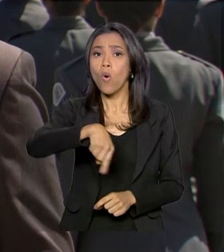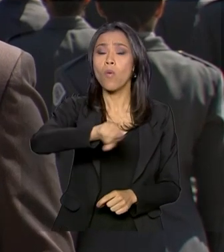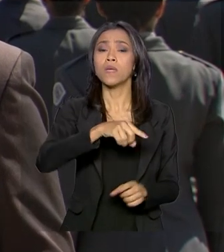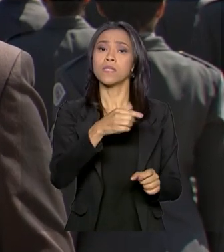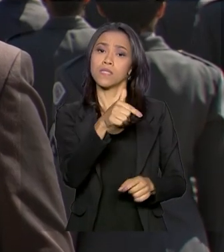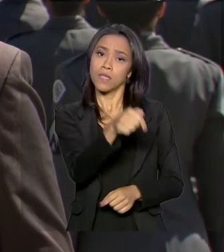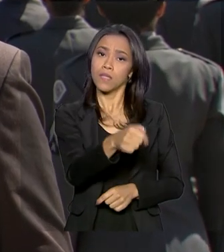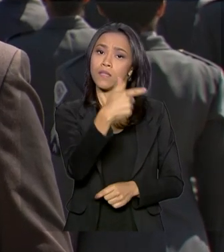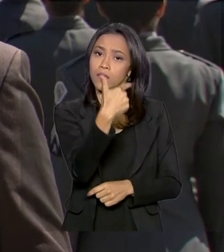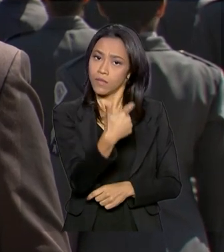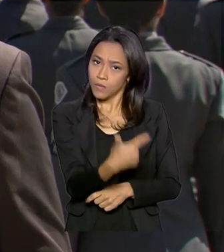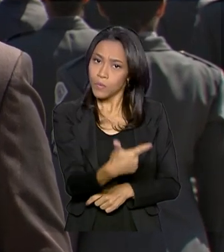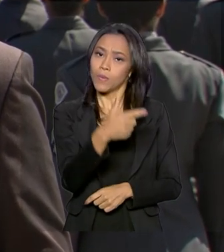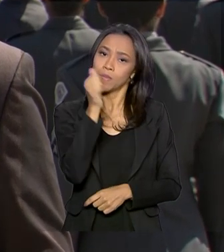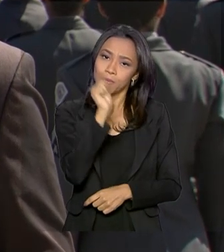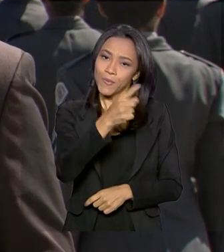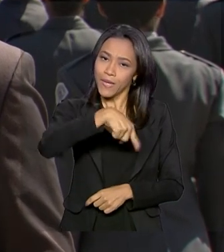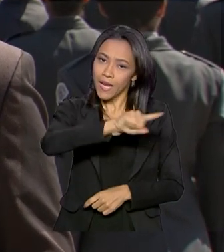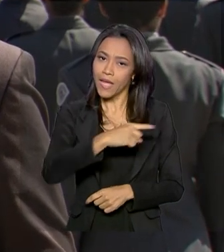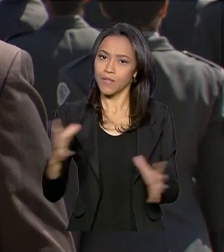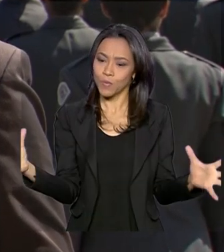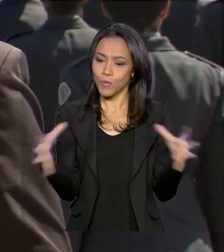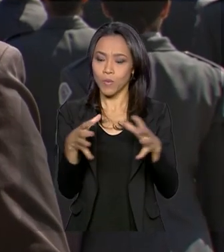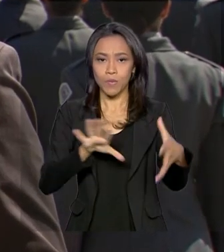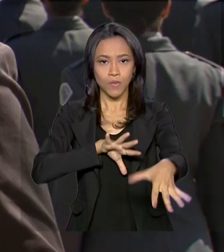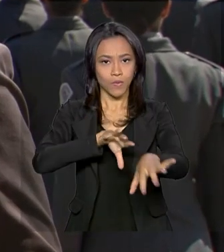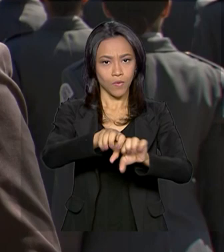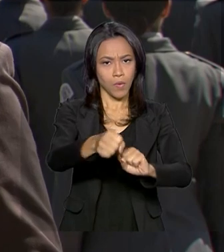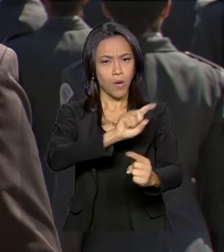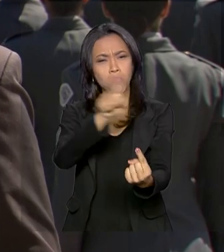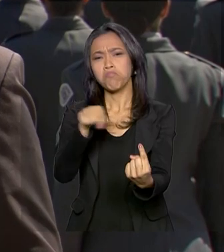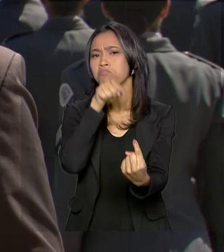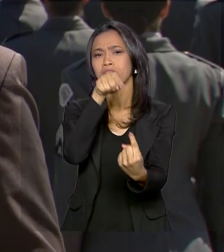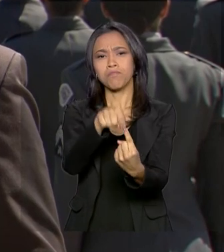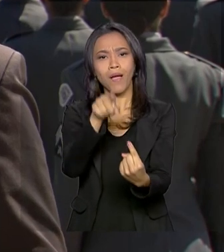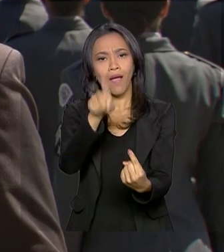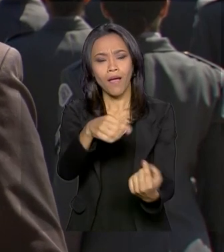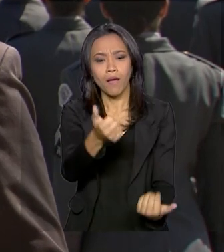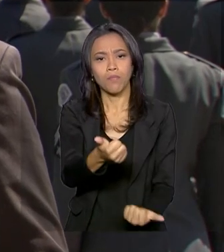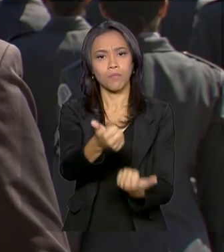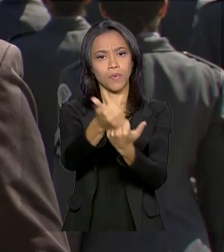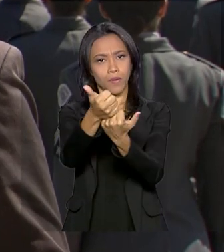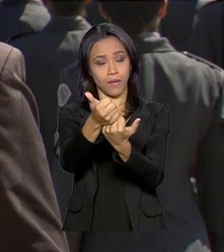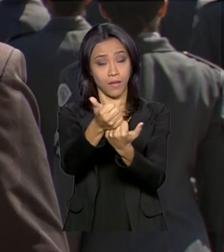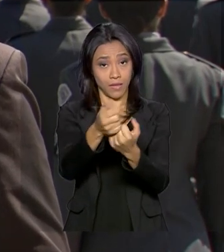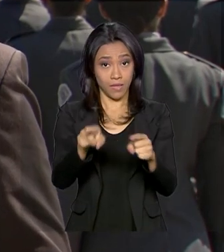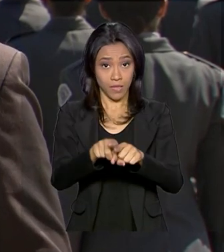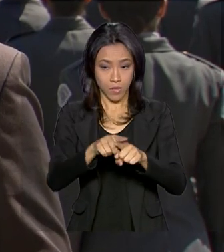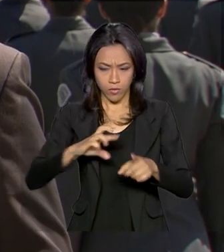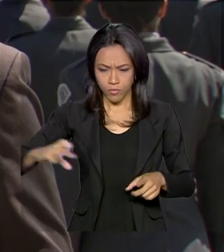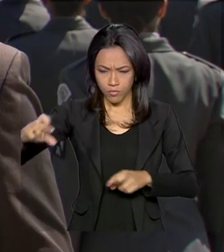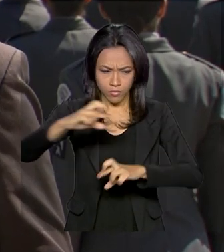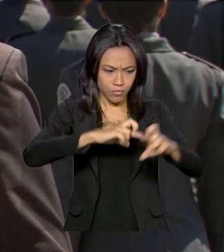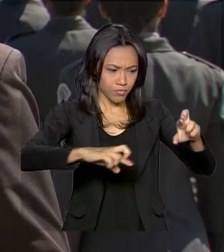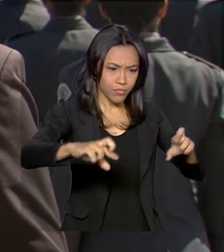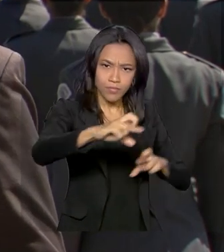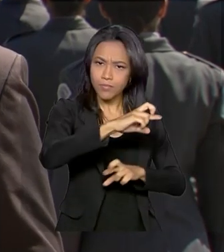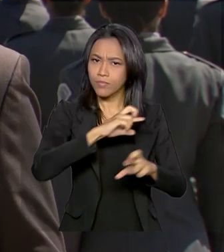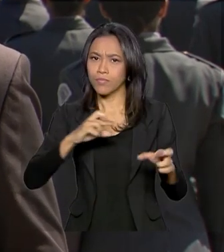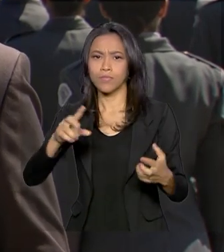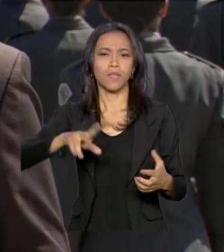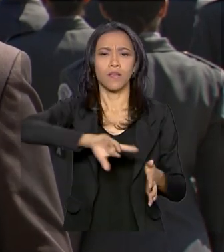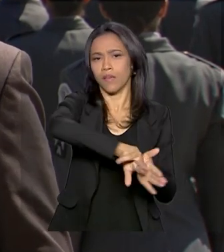vão se formar para esta função que tem por objetivo apoiar e supervisionar os policiais nas mais